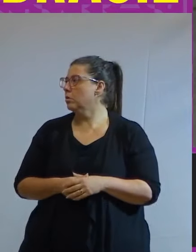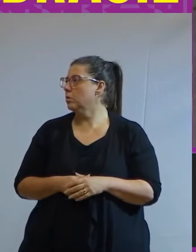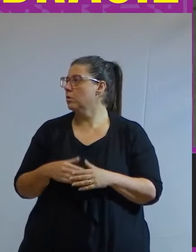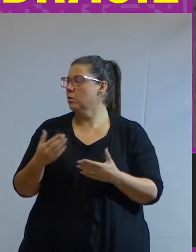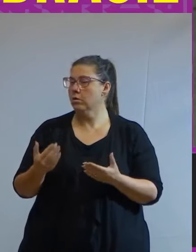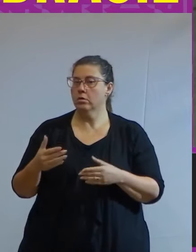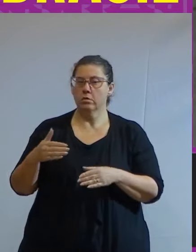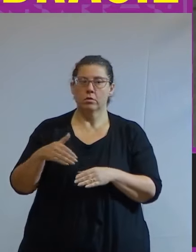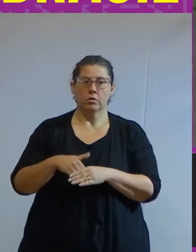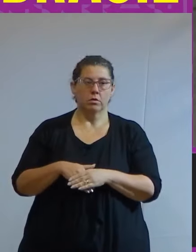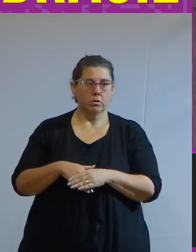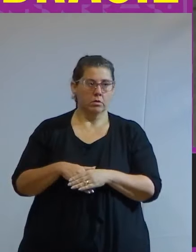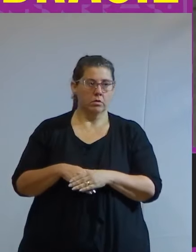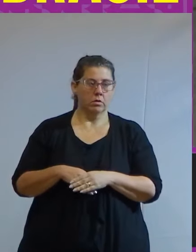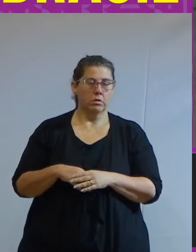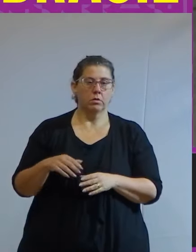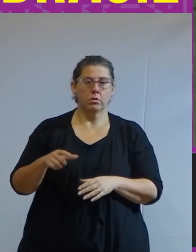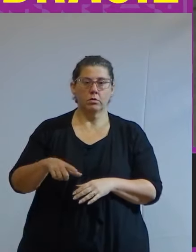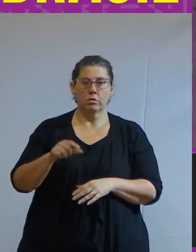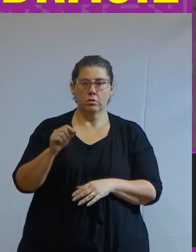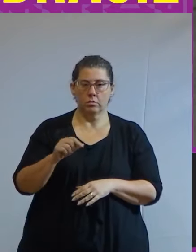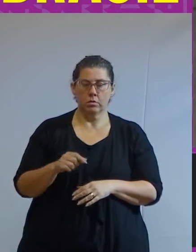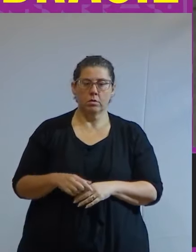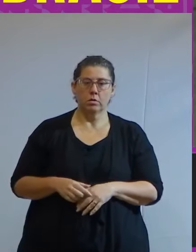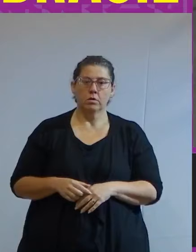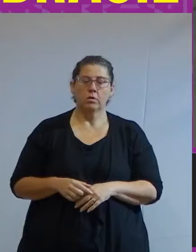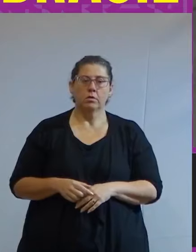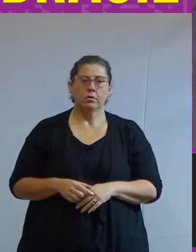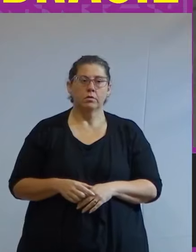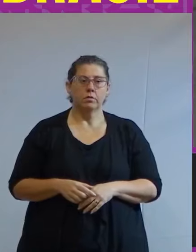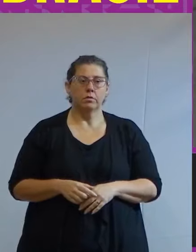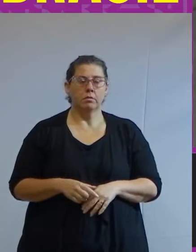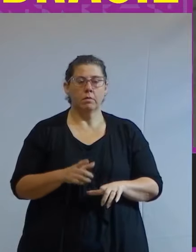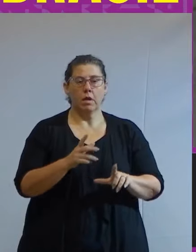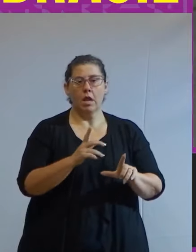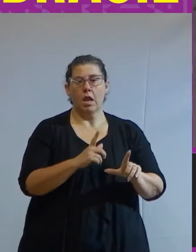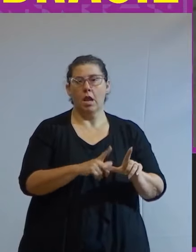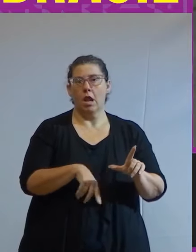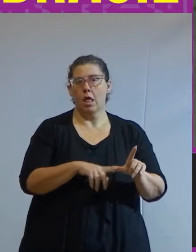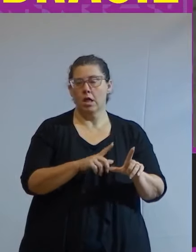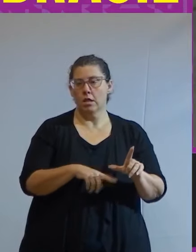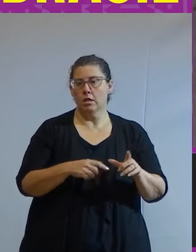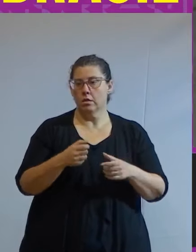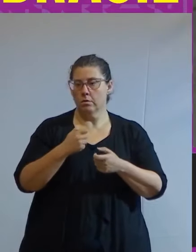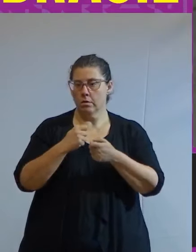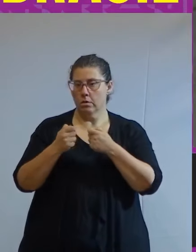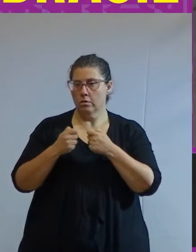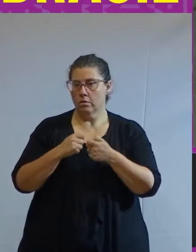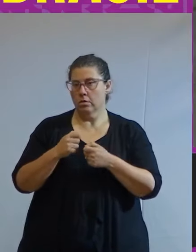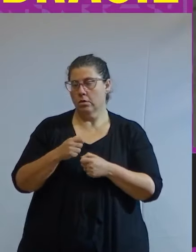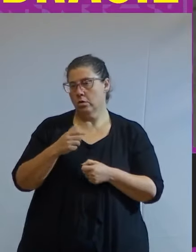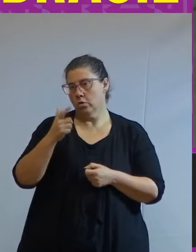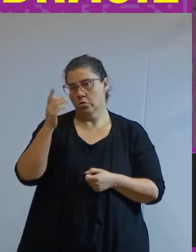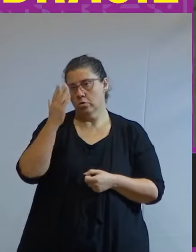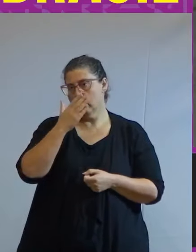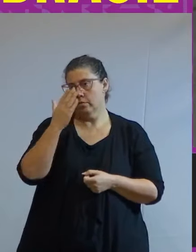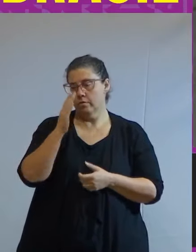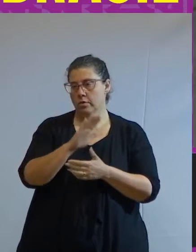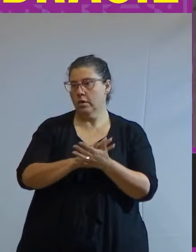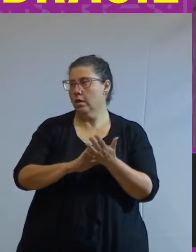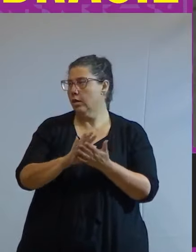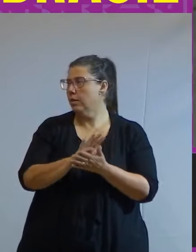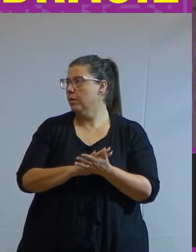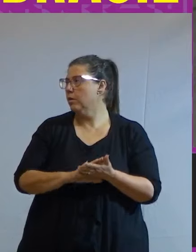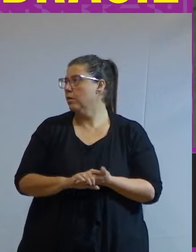foi eleito para a Academia Brasileira de Letras ele deu uma entrevista eu não tenho conseguido ver nada